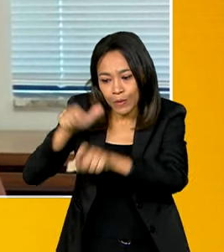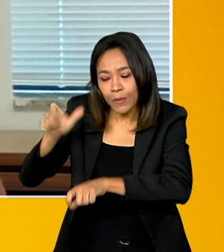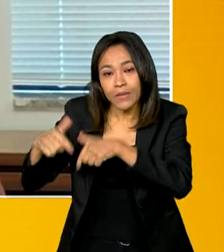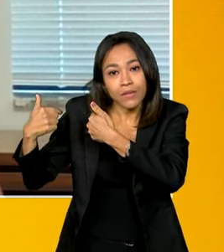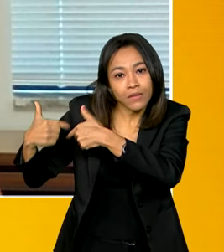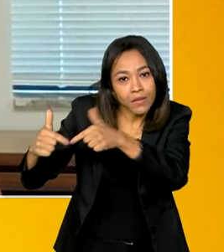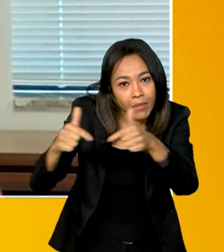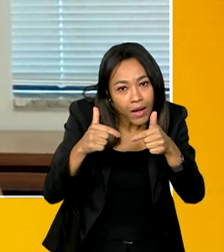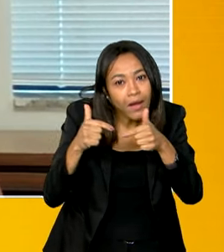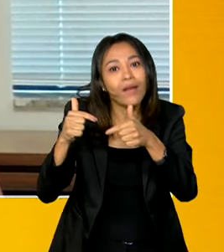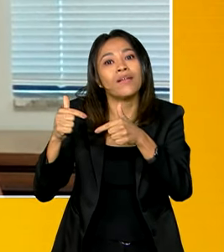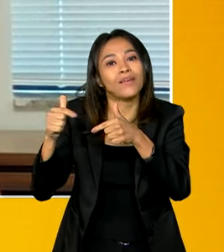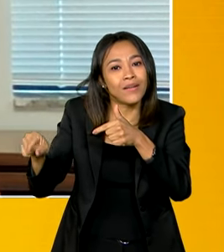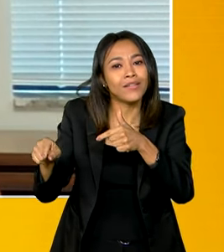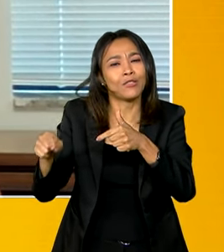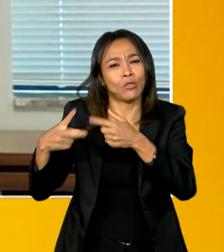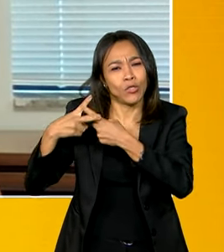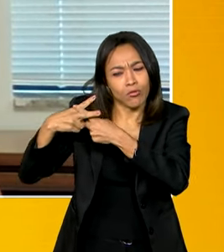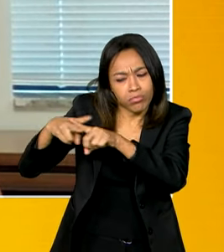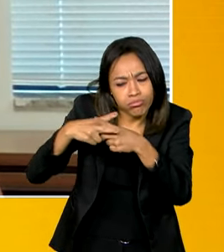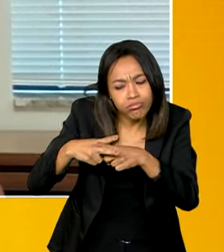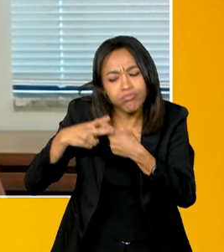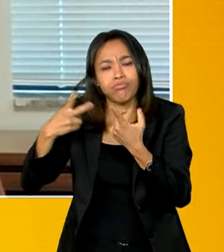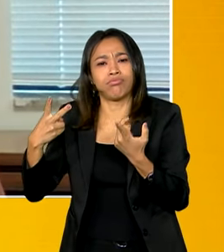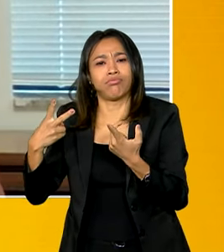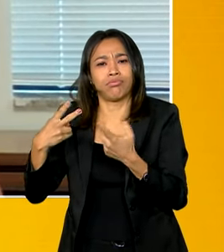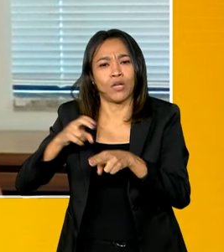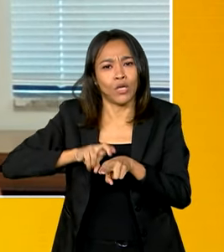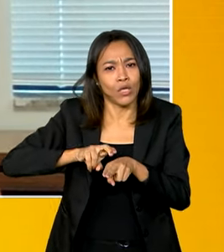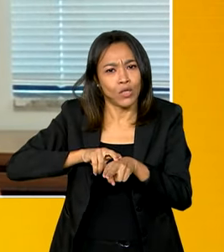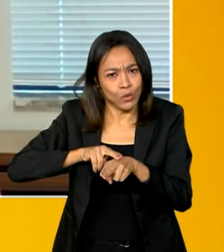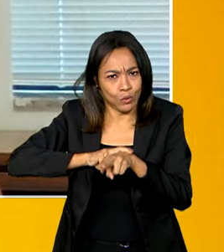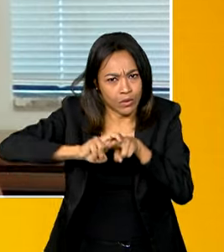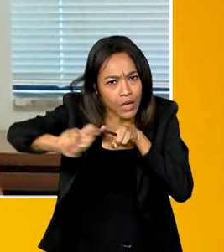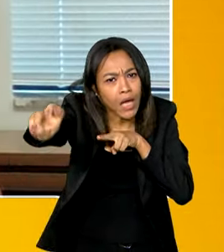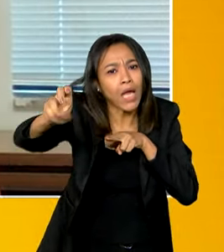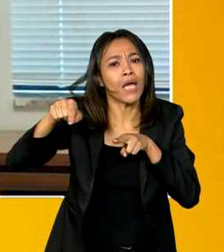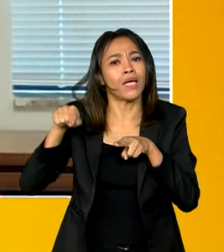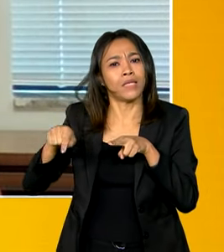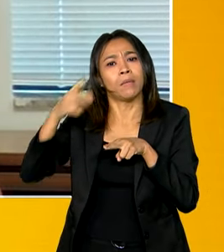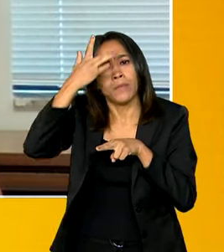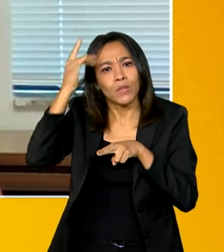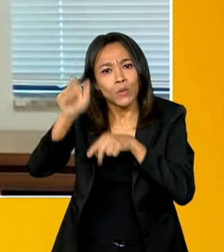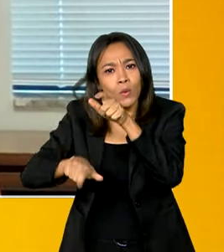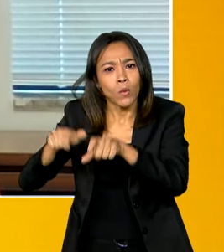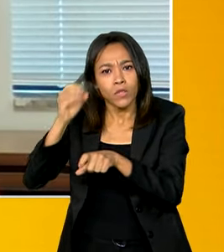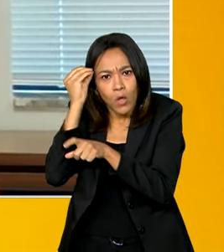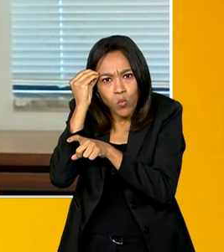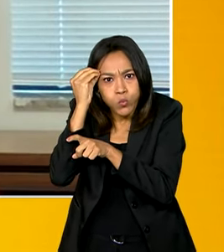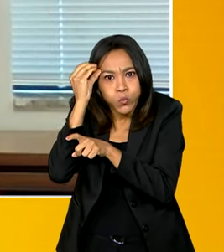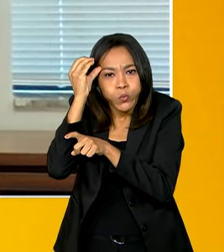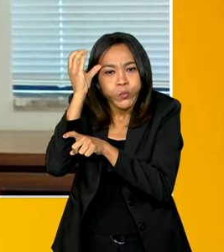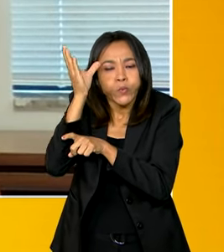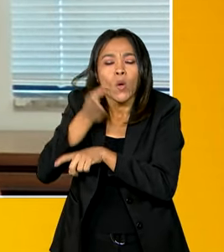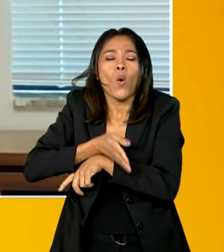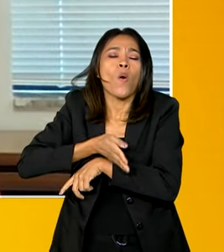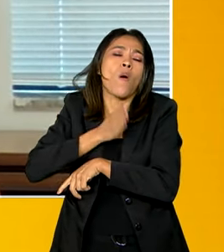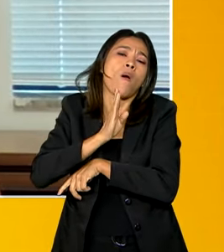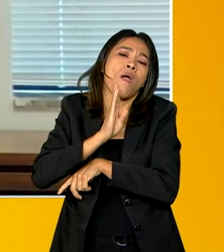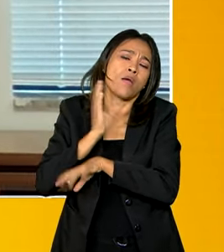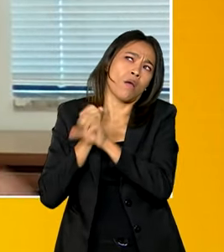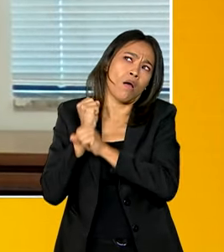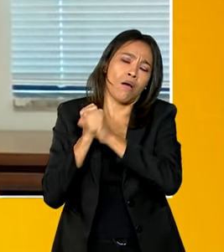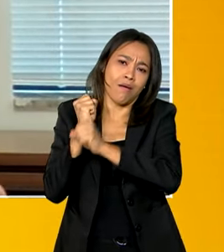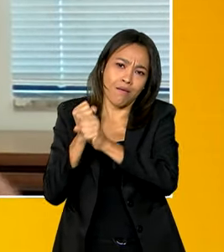de frente nas operações e na manutenção. Gente com muito conhecimento do assunto, né? De muitos